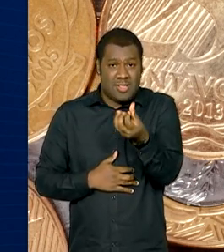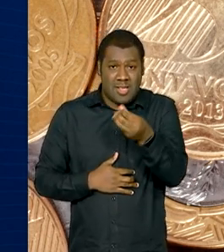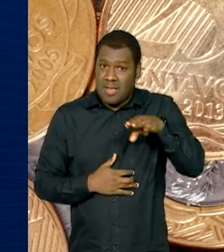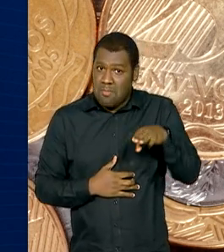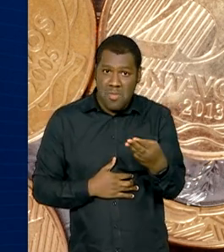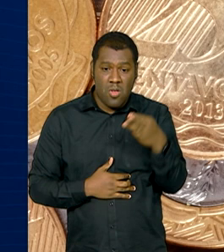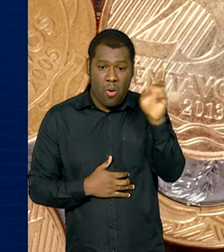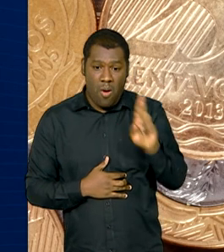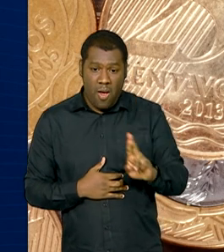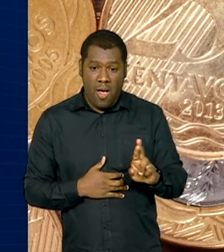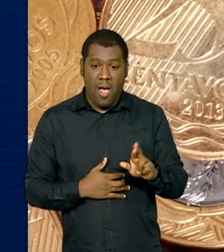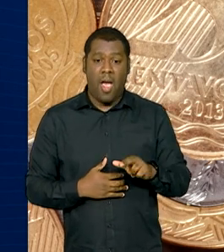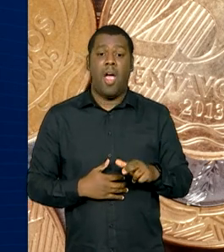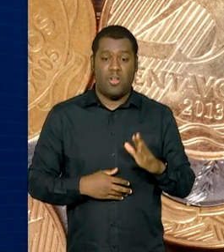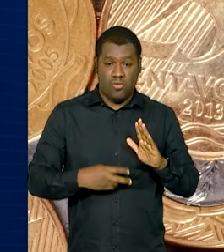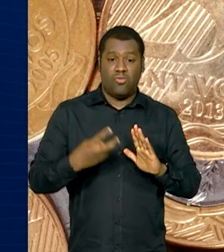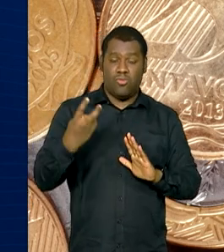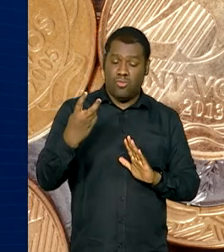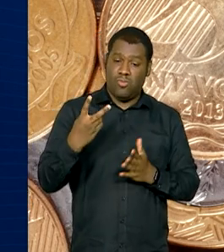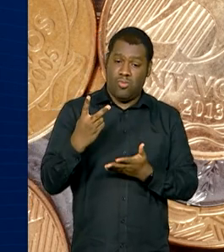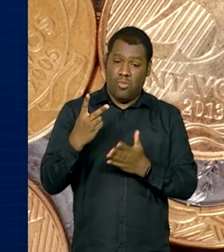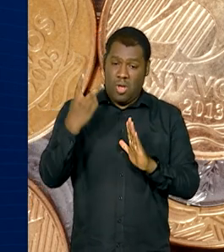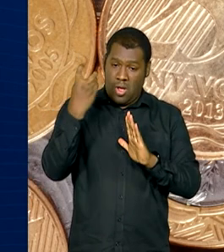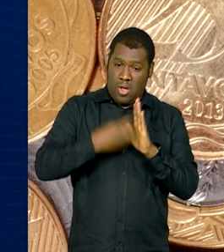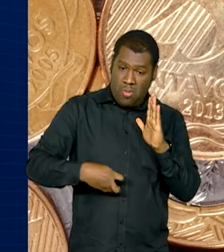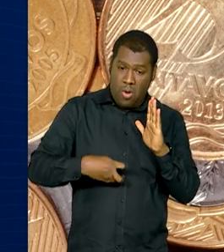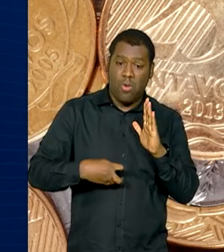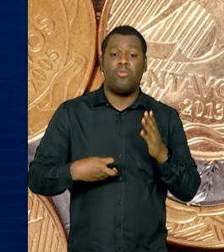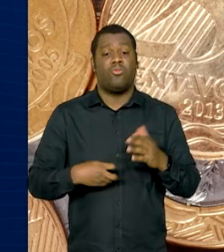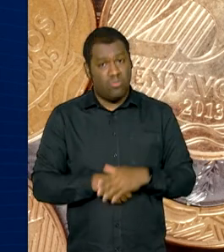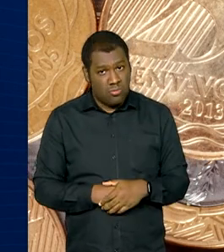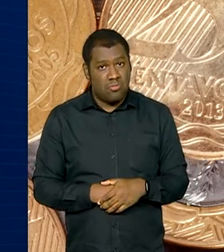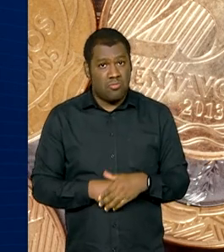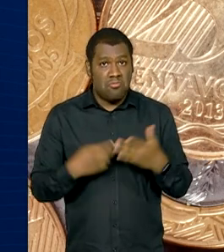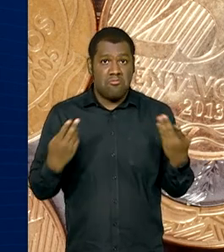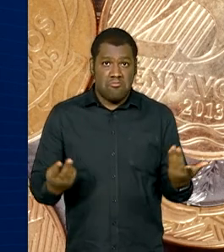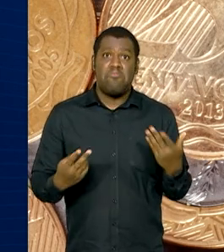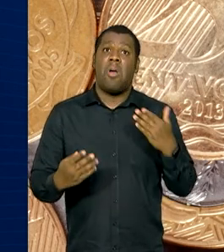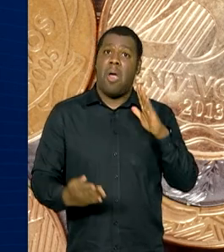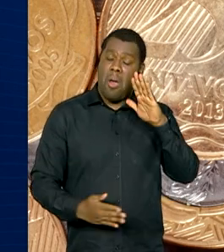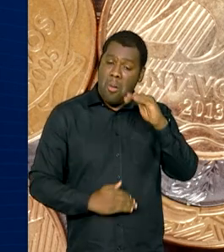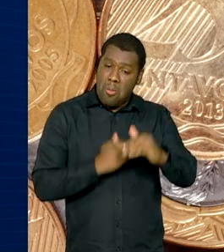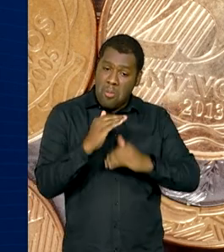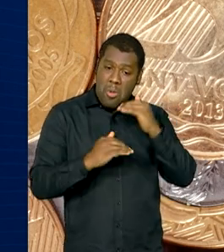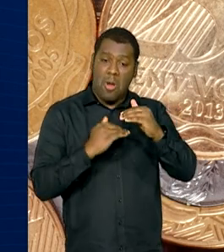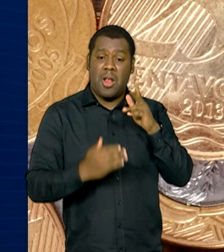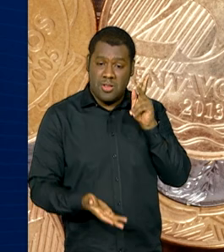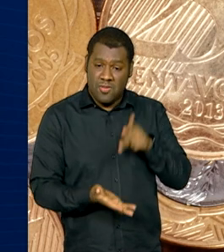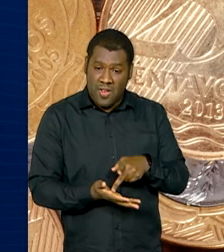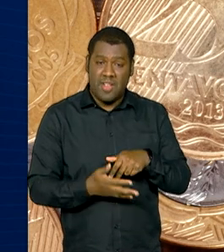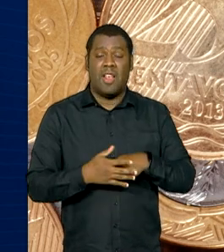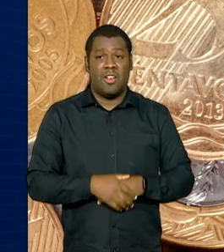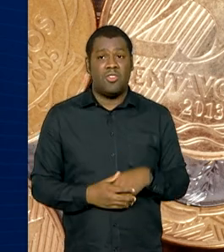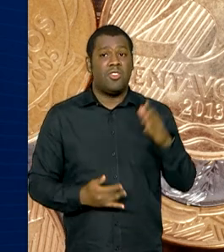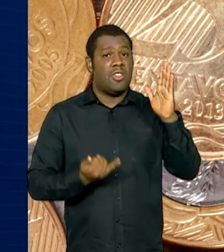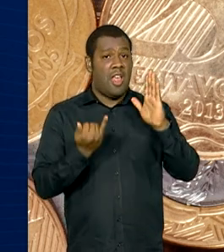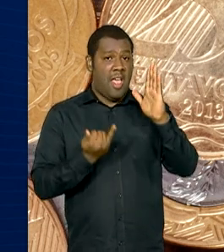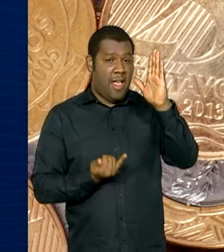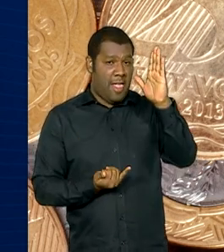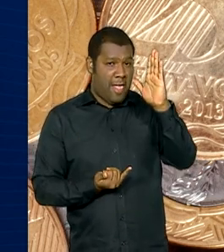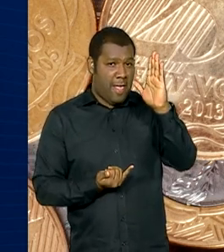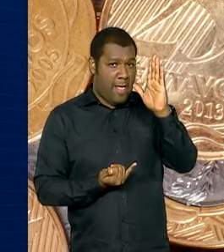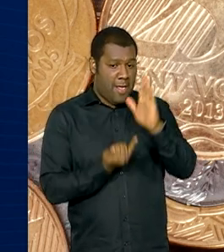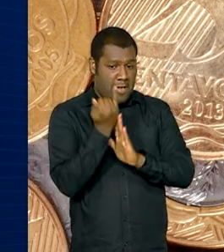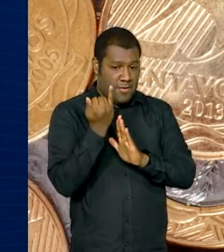de reais em impostos. Esse valor representa um crescimento real, descontada a inflação, de 6